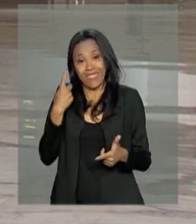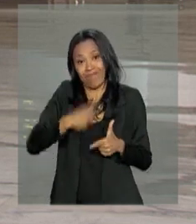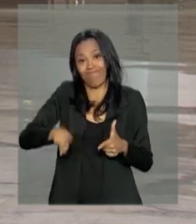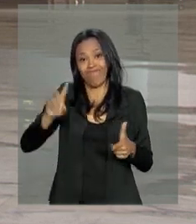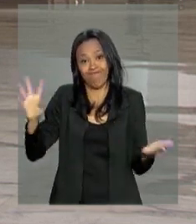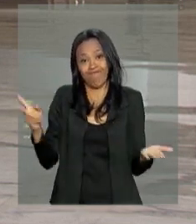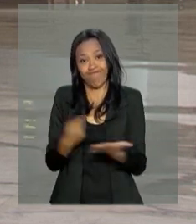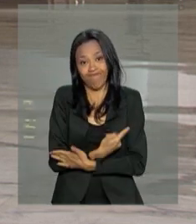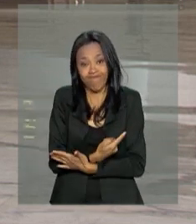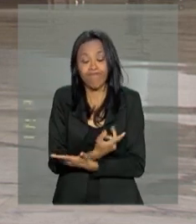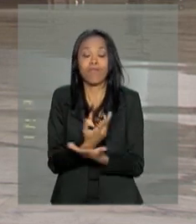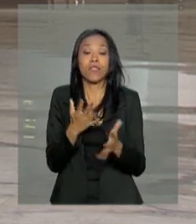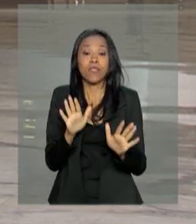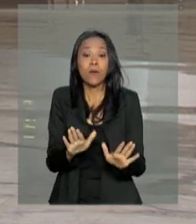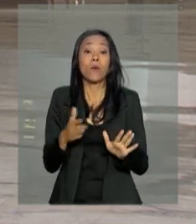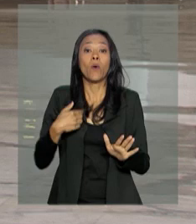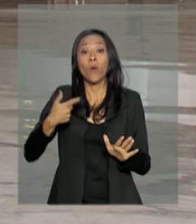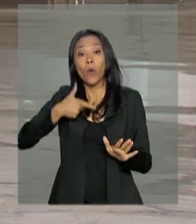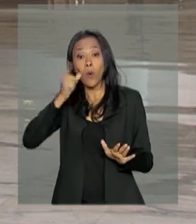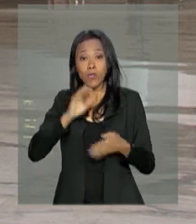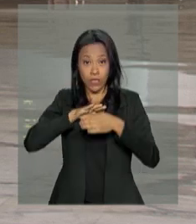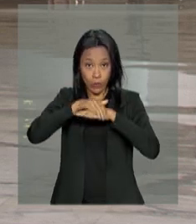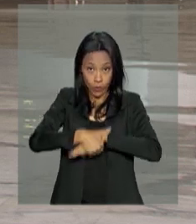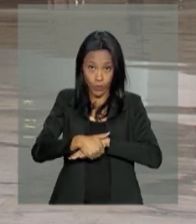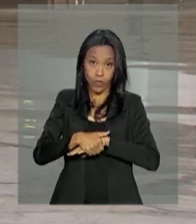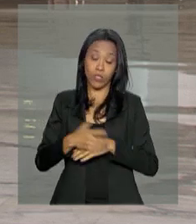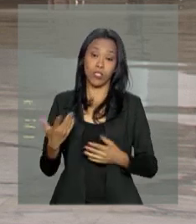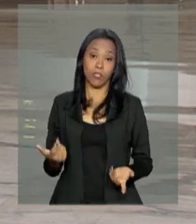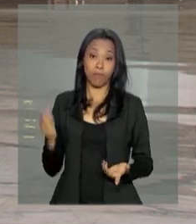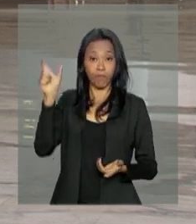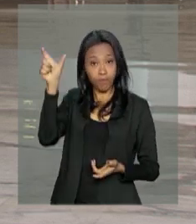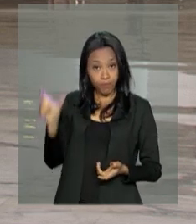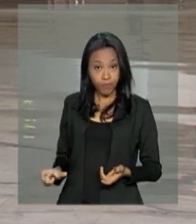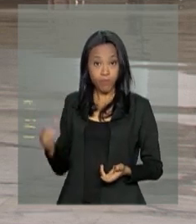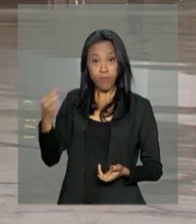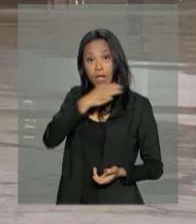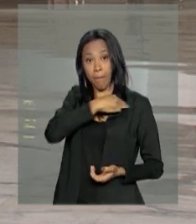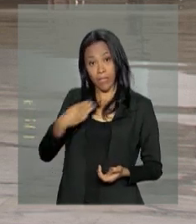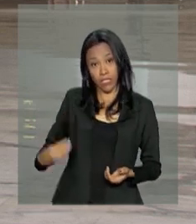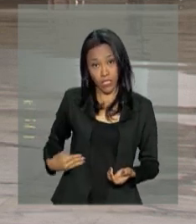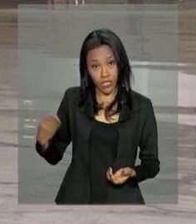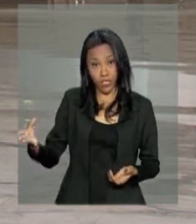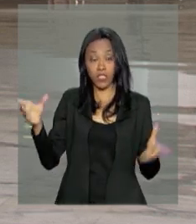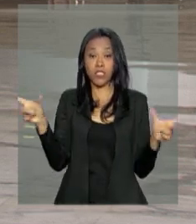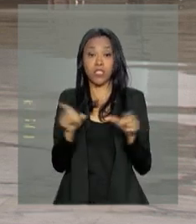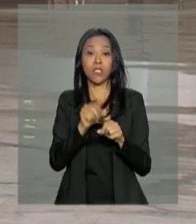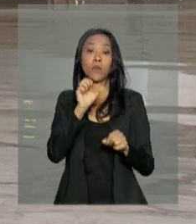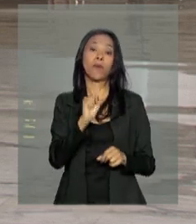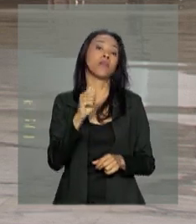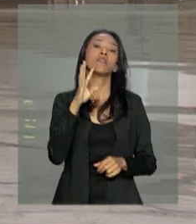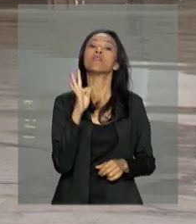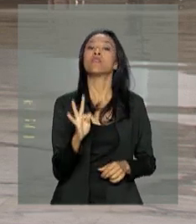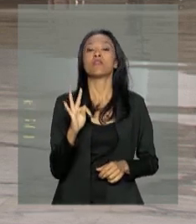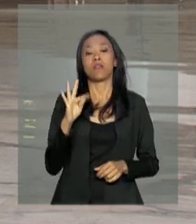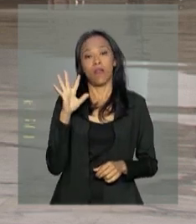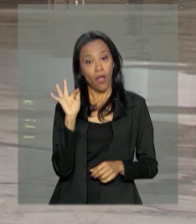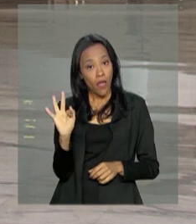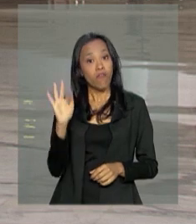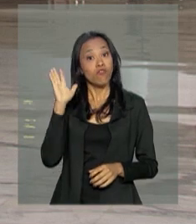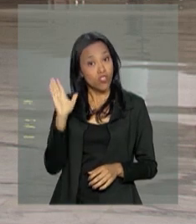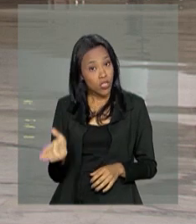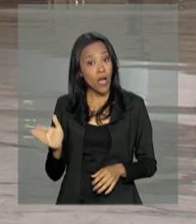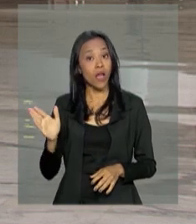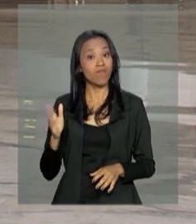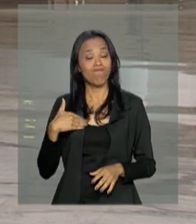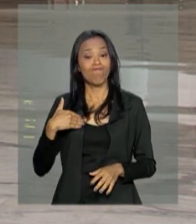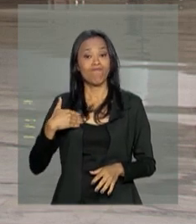Na noite de ontem, a ministra Rosa Werber, do Supremo Tribunal Federal, já havia negado um pedido